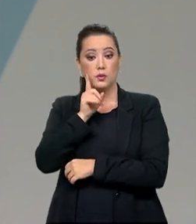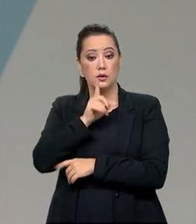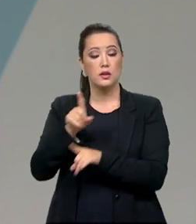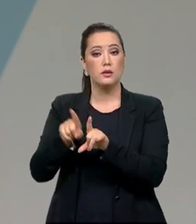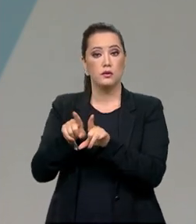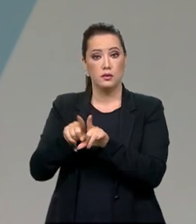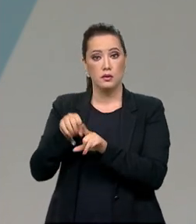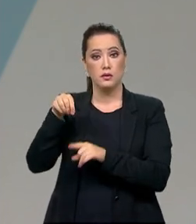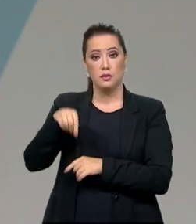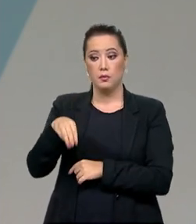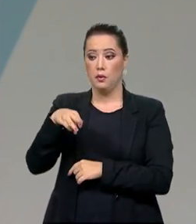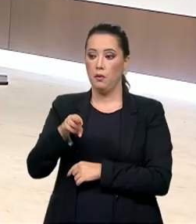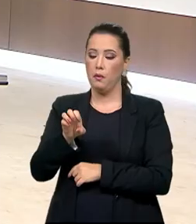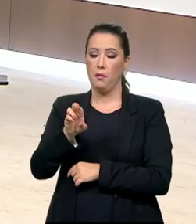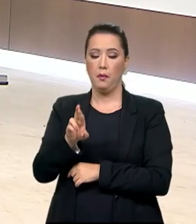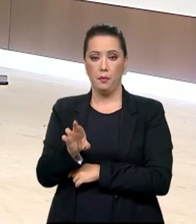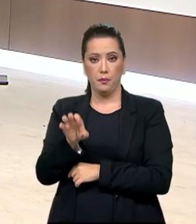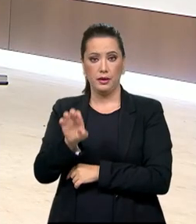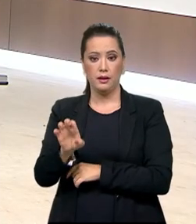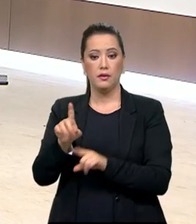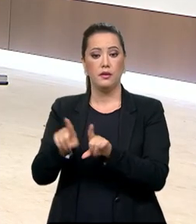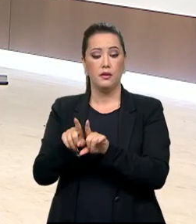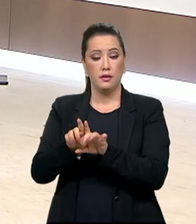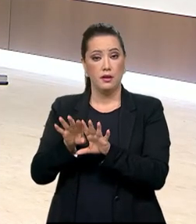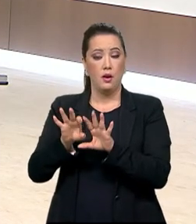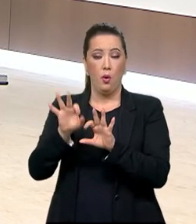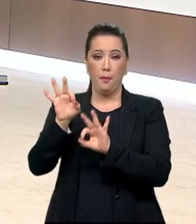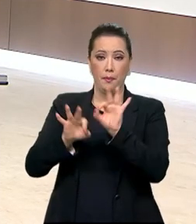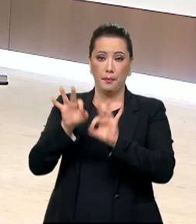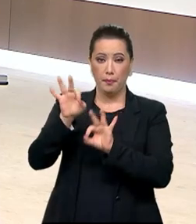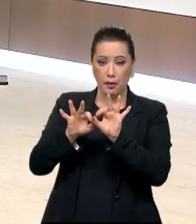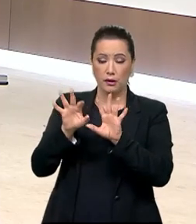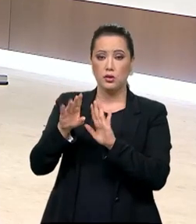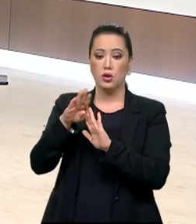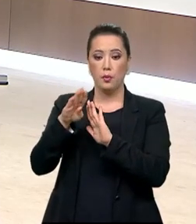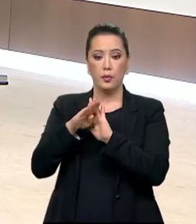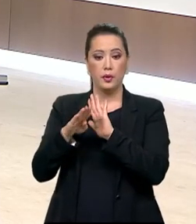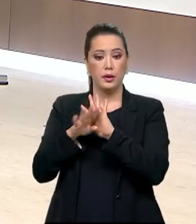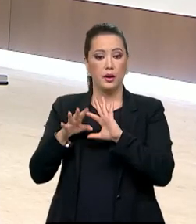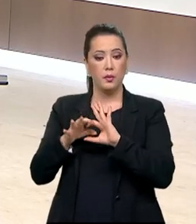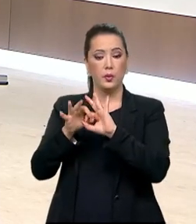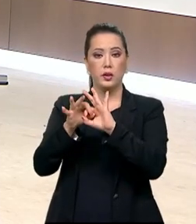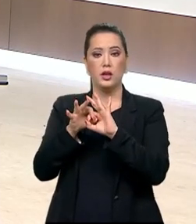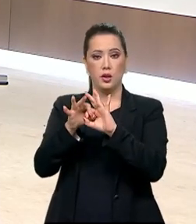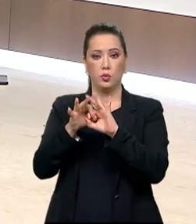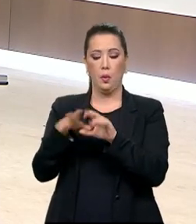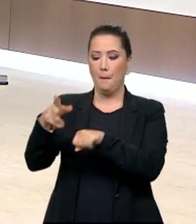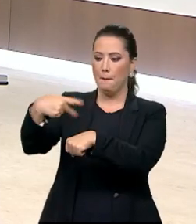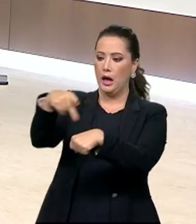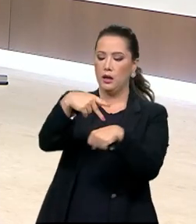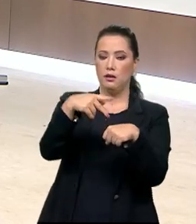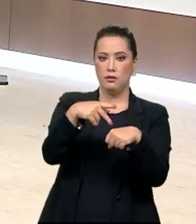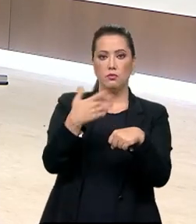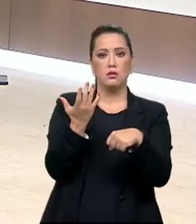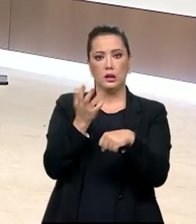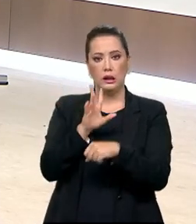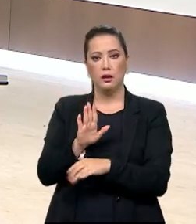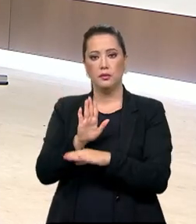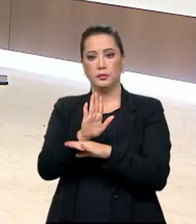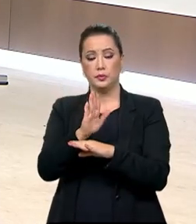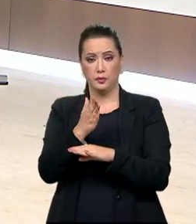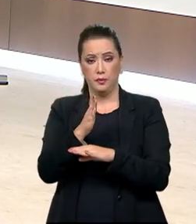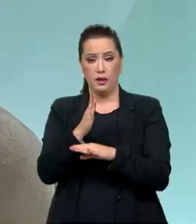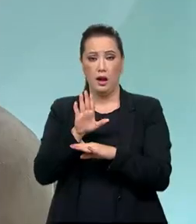pelo Ministério das Relações Exteriores, resolvemos fazer a Partnership for Families, a parceria de países amigos da família. Havia já uma